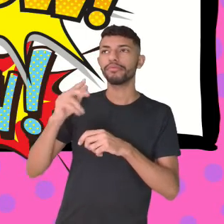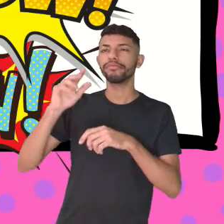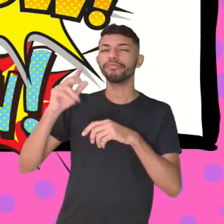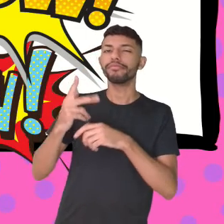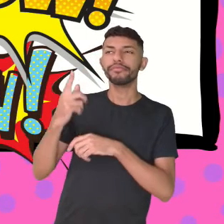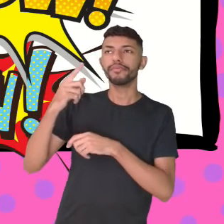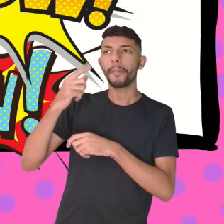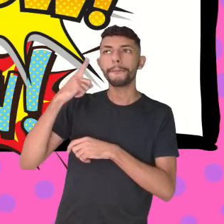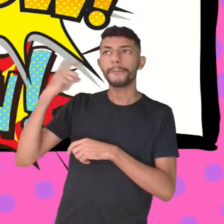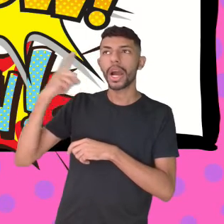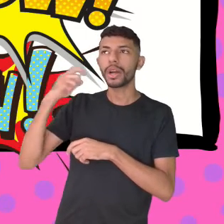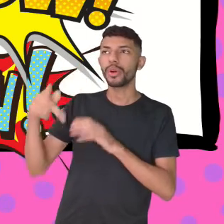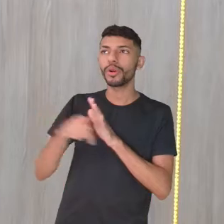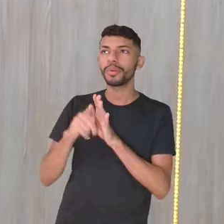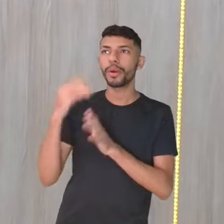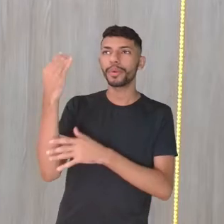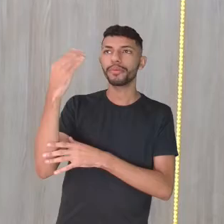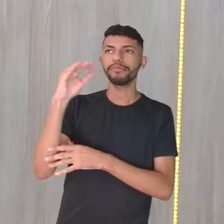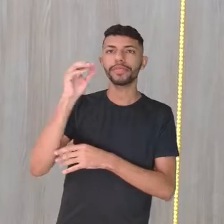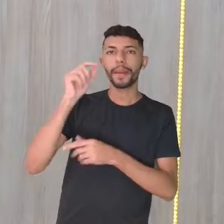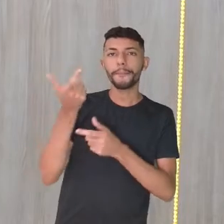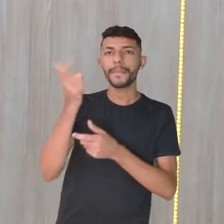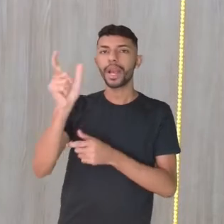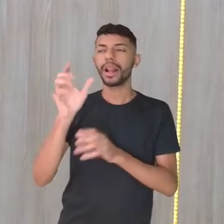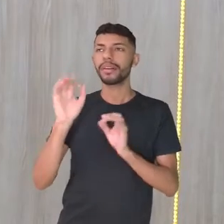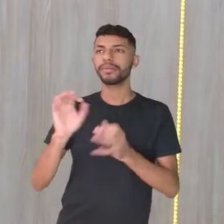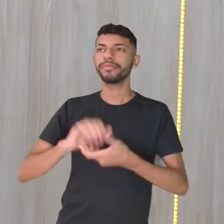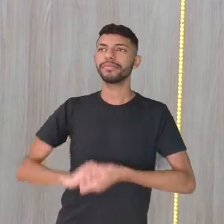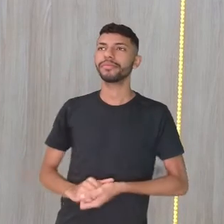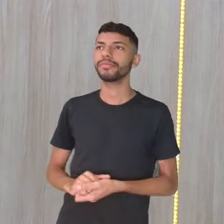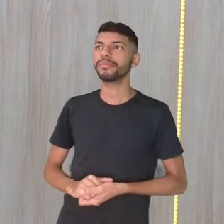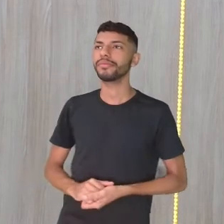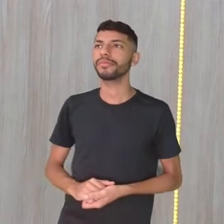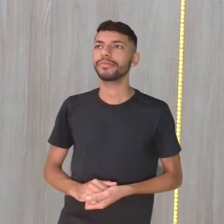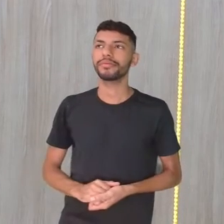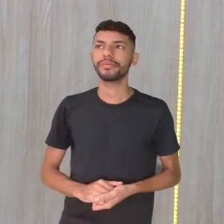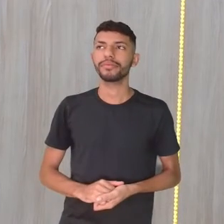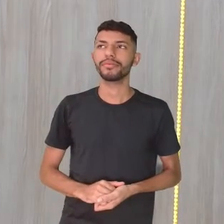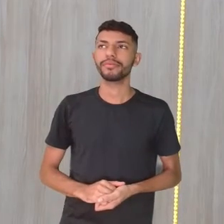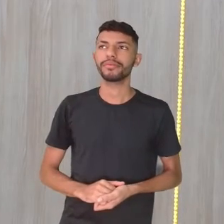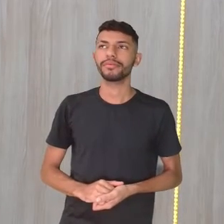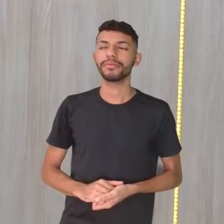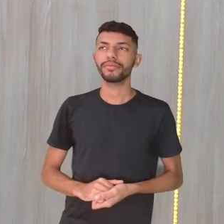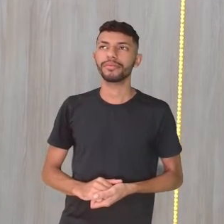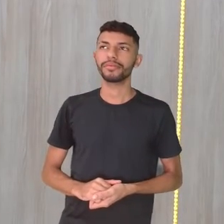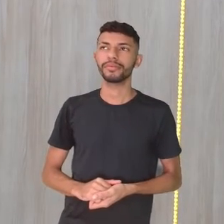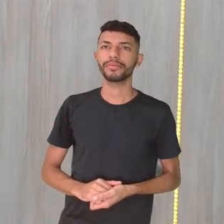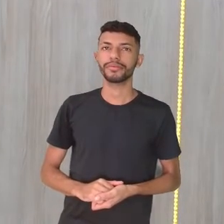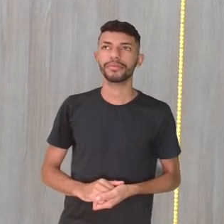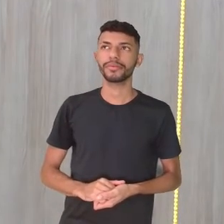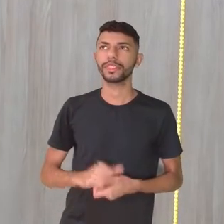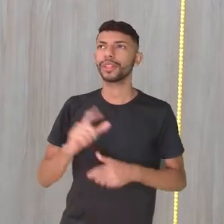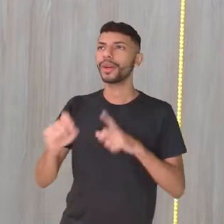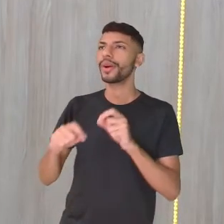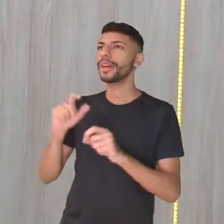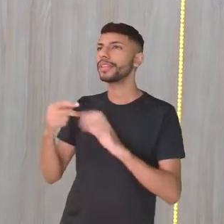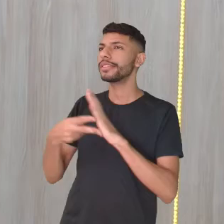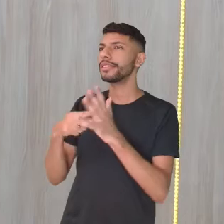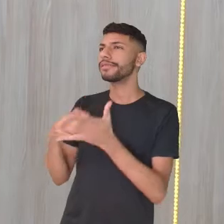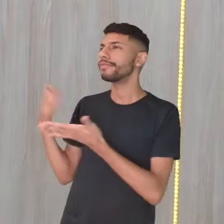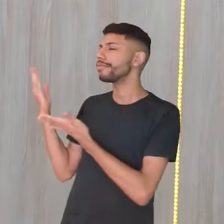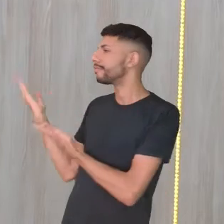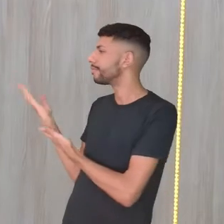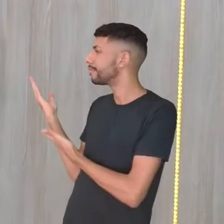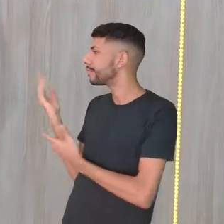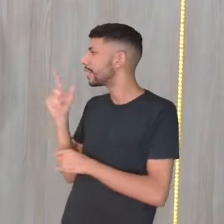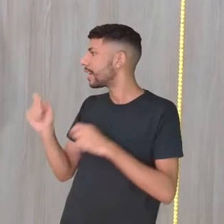Vroom! Slash! Bam! Crash! Zab! Pau! Beleza? Comic strip. O que é o comic strip? Comic strip são